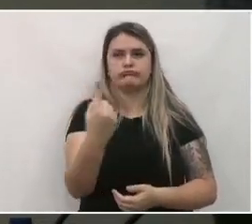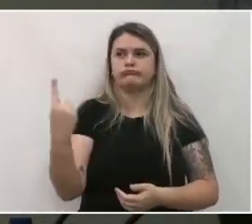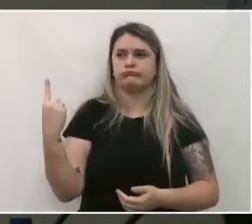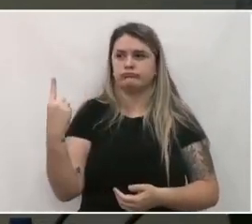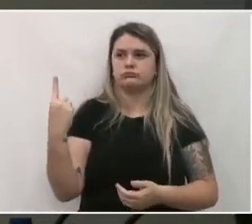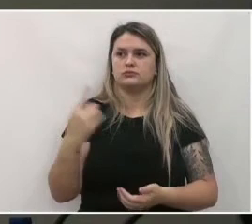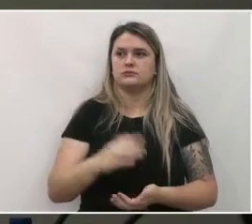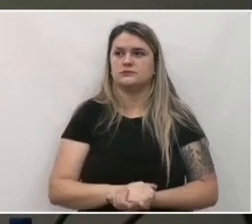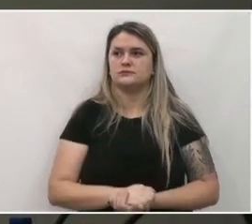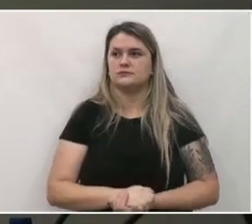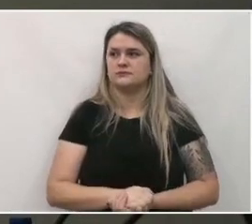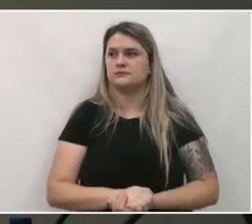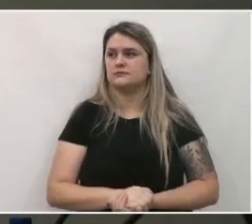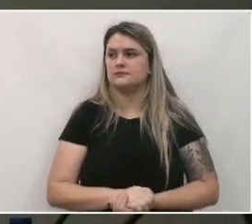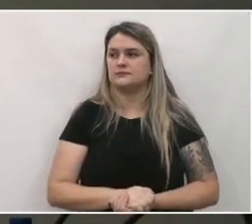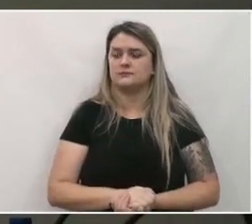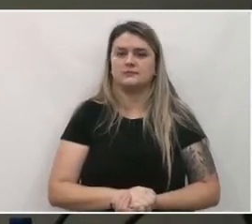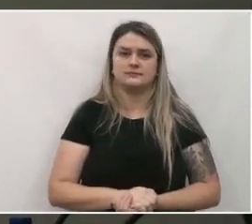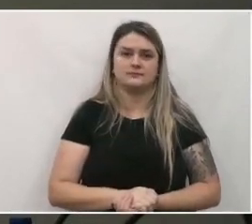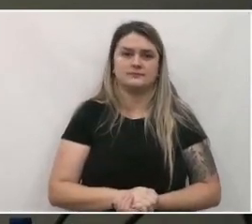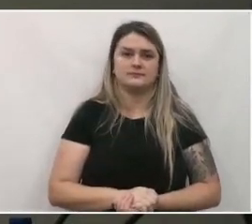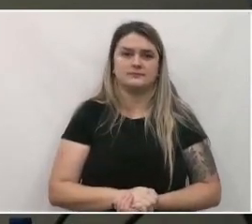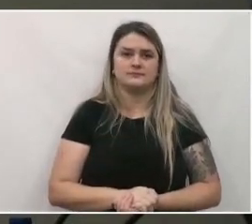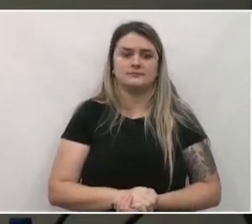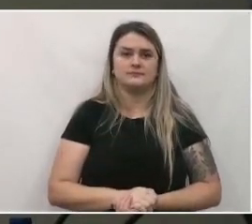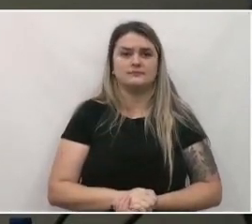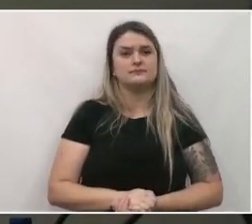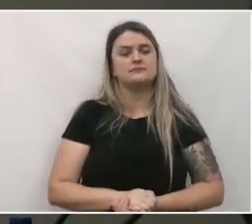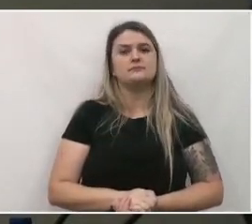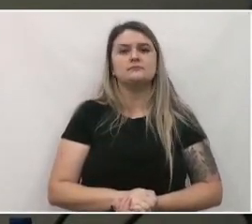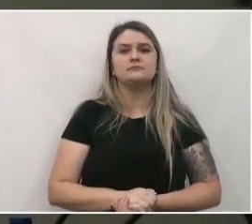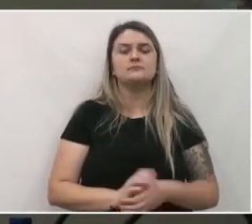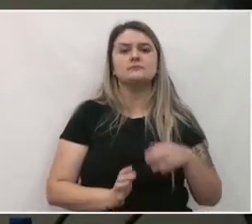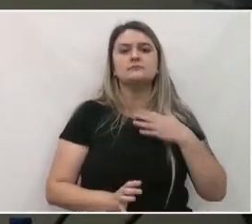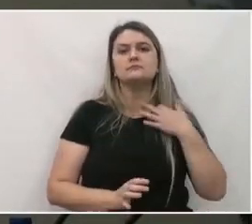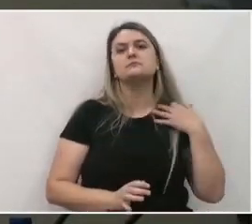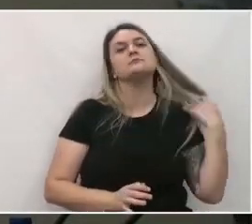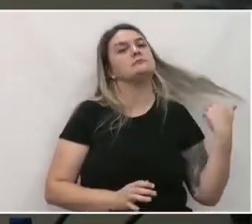gente dá um espacinho. É. É.